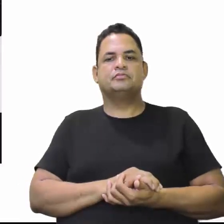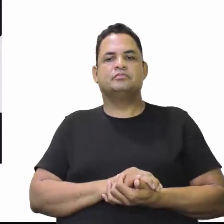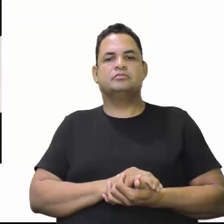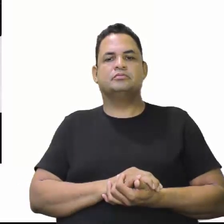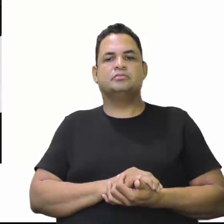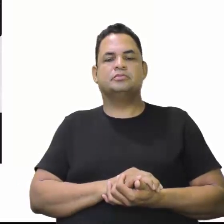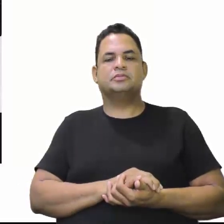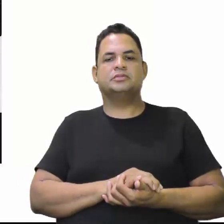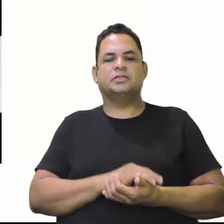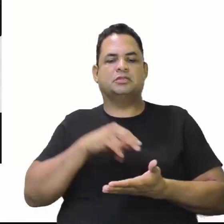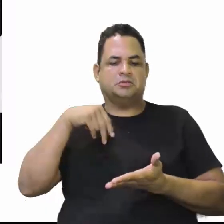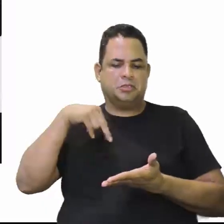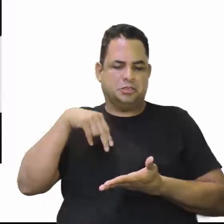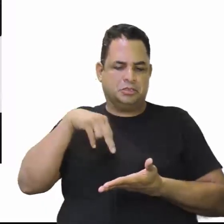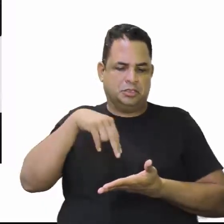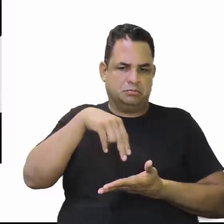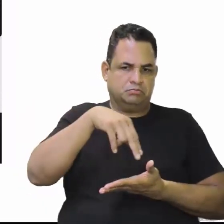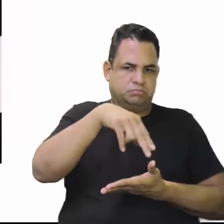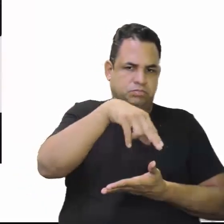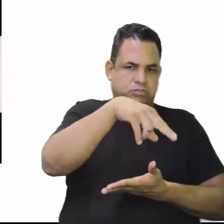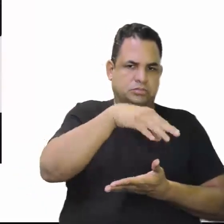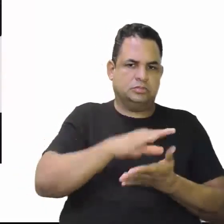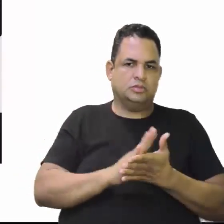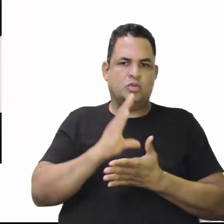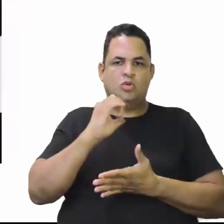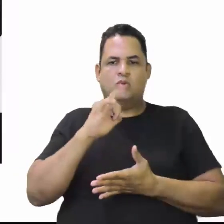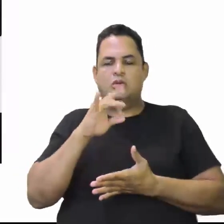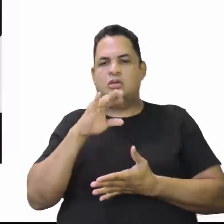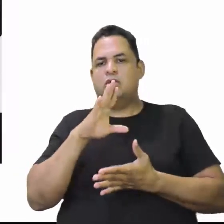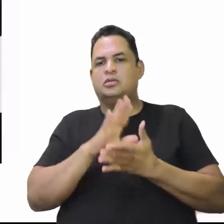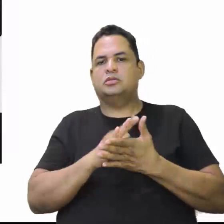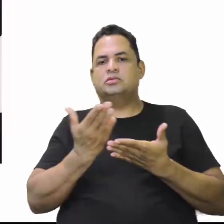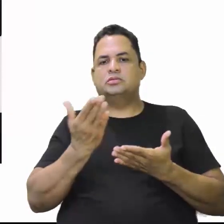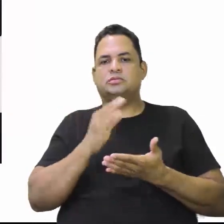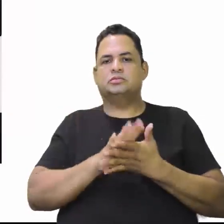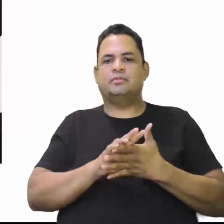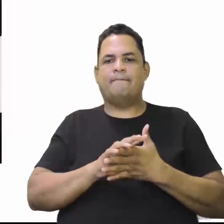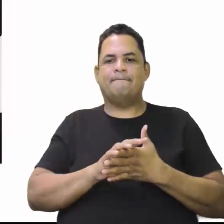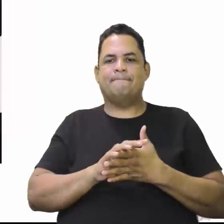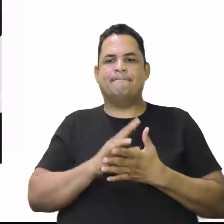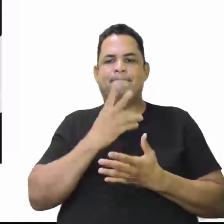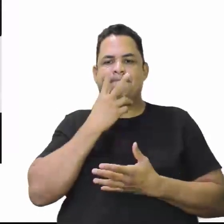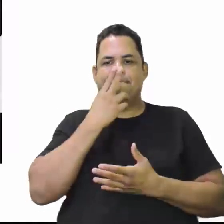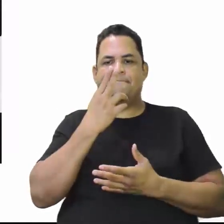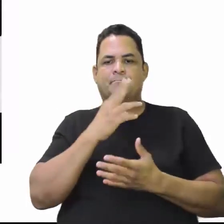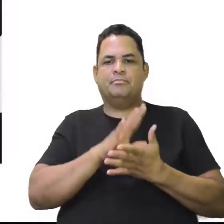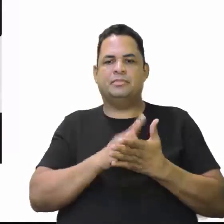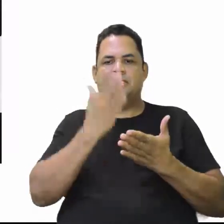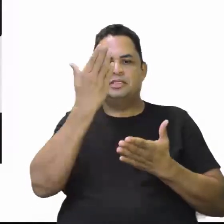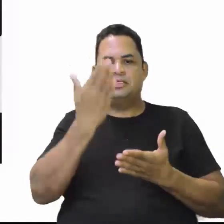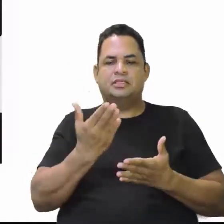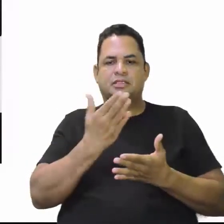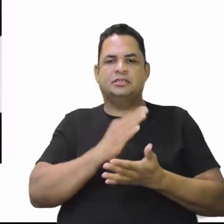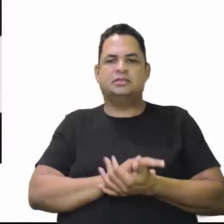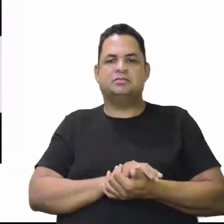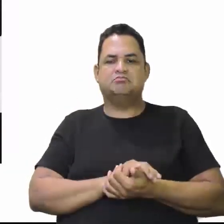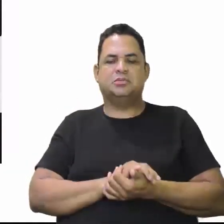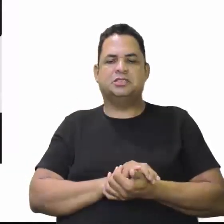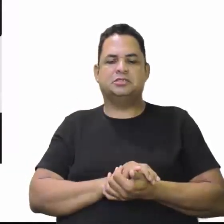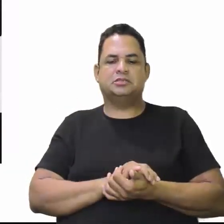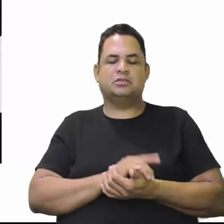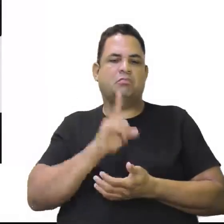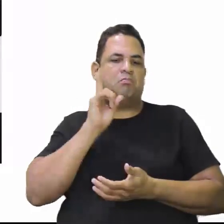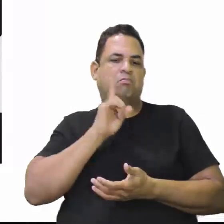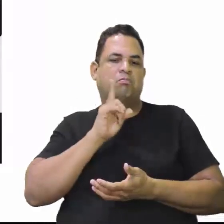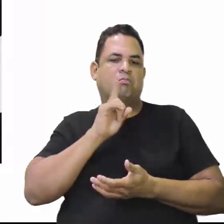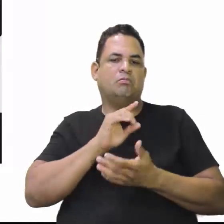para o Oeste. Lembra aí? A Marcha para o Oeste, no Brasil, parece coisa norte-americana, né? Mas a Marcha para o